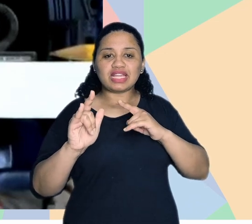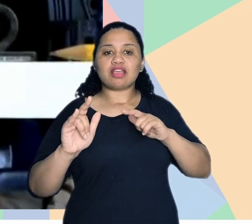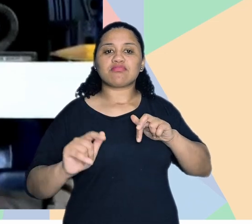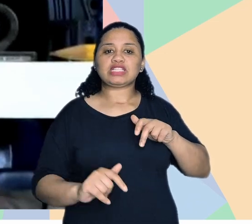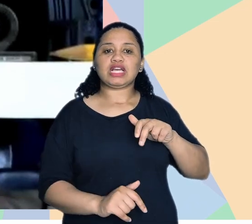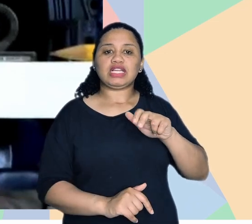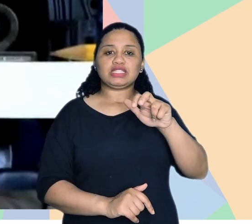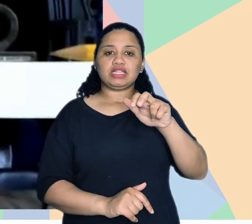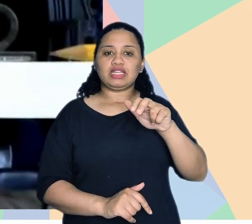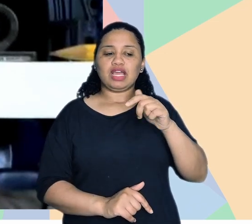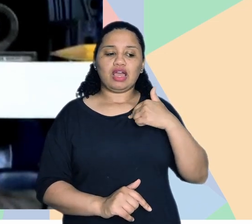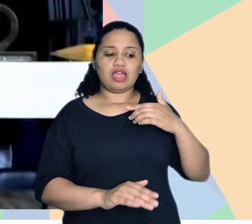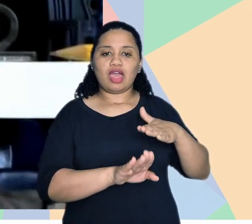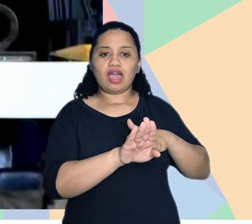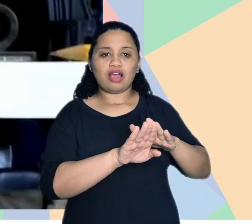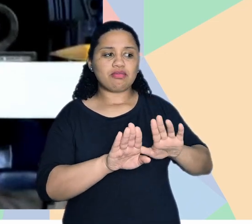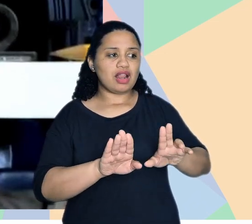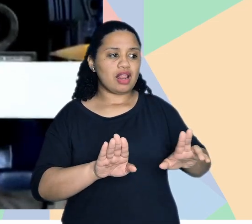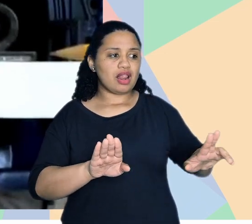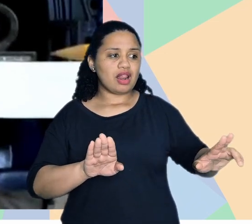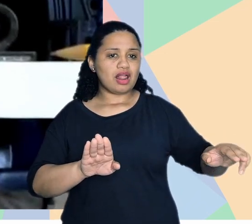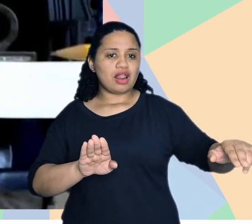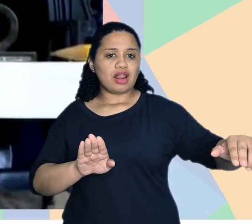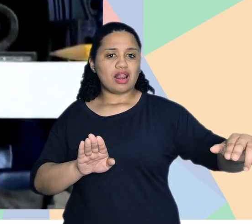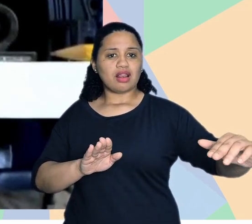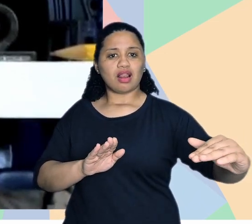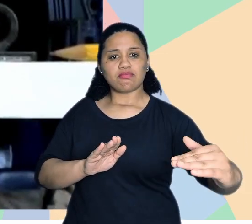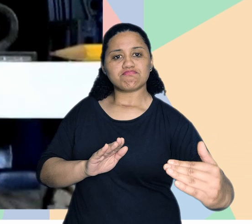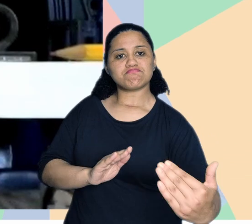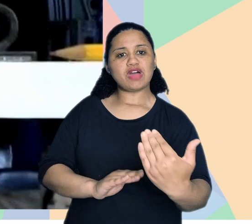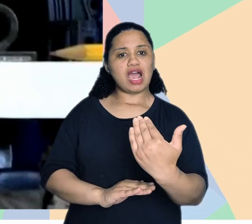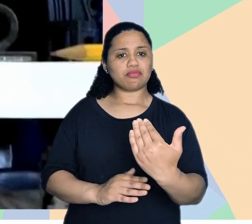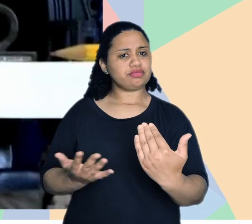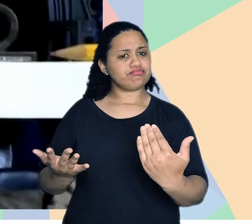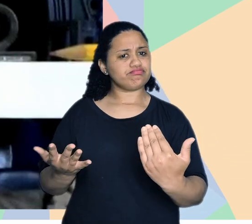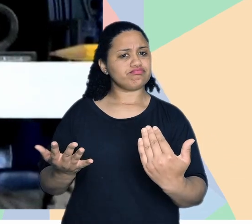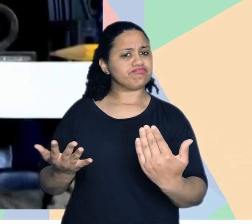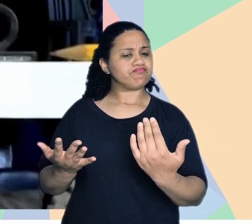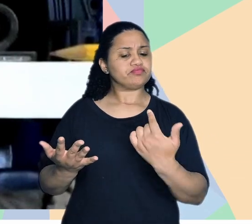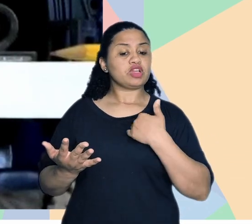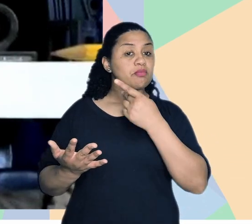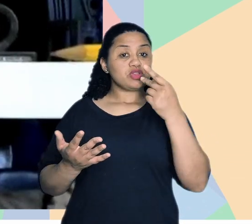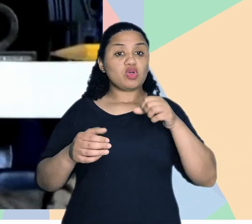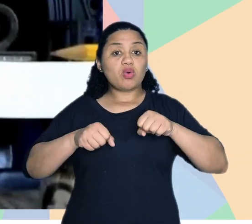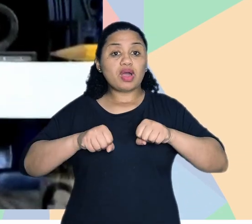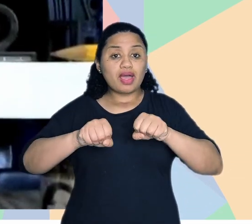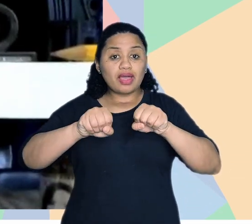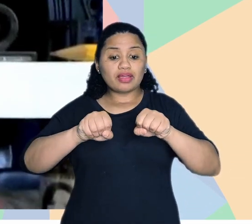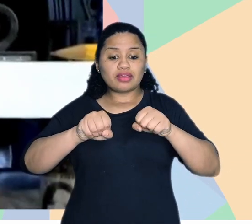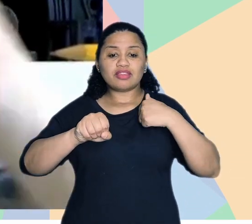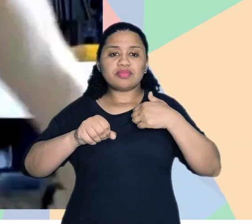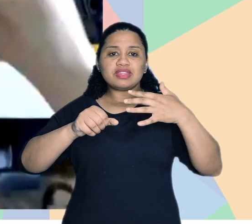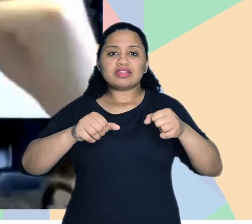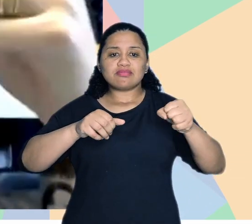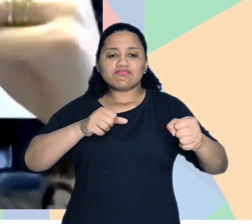rampa lá por trás, né? E aí, uma pessoa em cadeira de rodas tem que entrar pelos fundos? Ou uma pessoa que está usando um carrinho de bebê